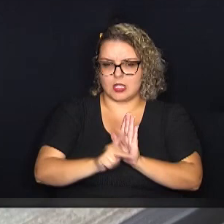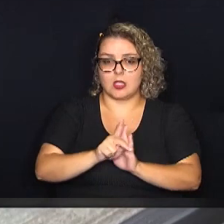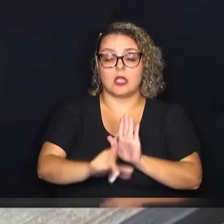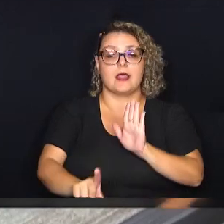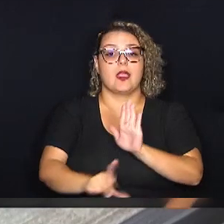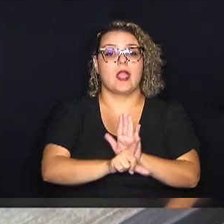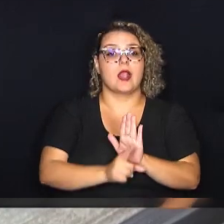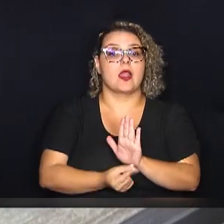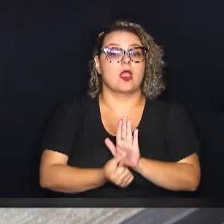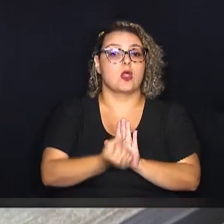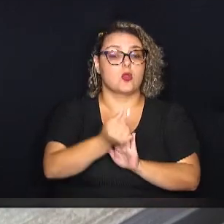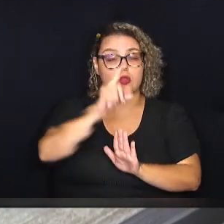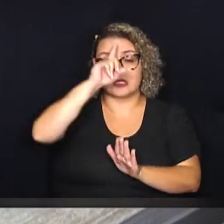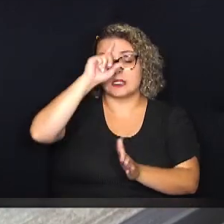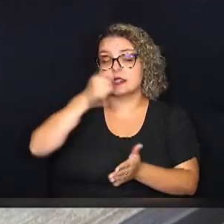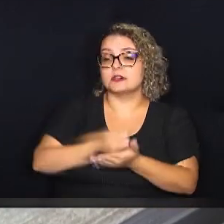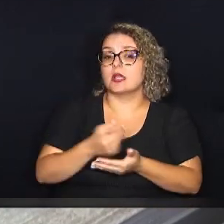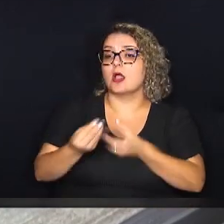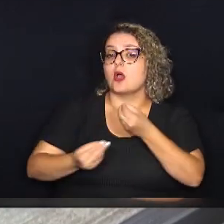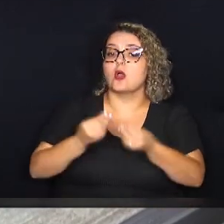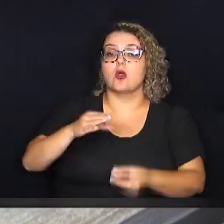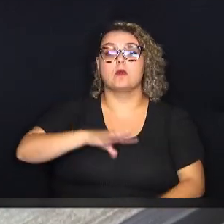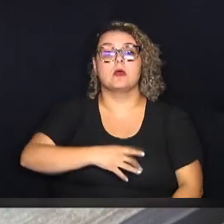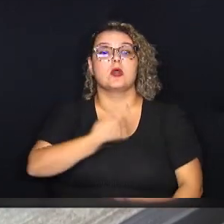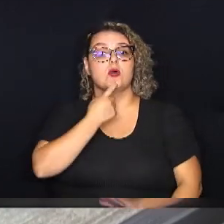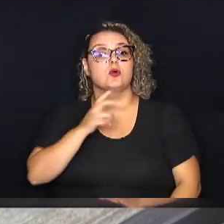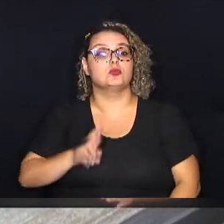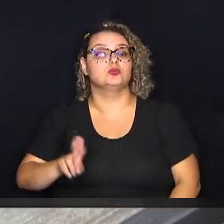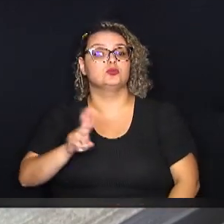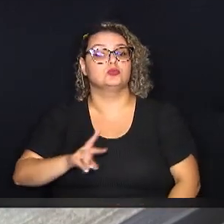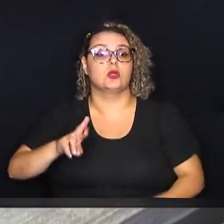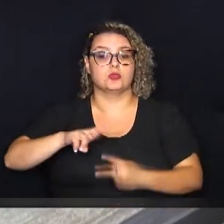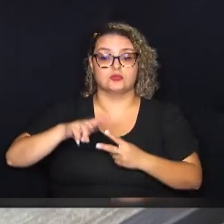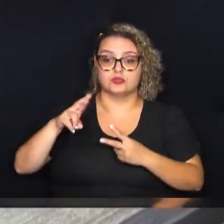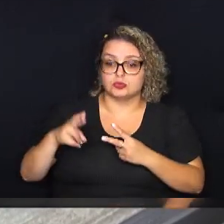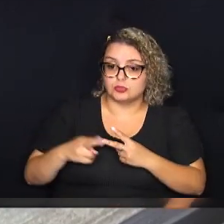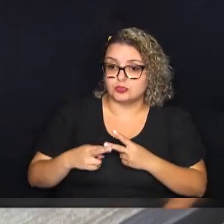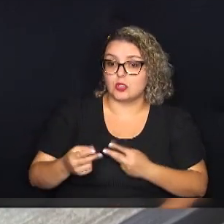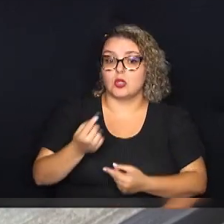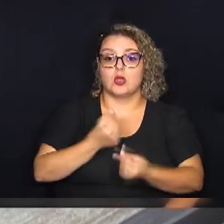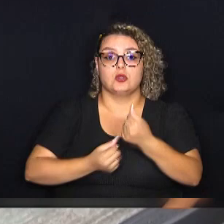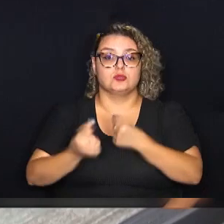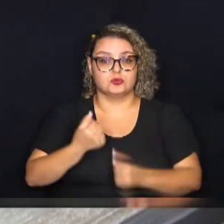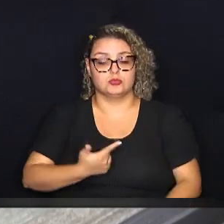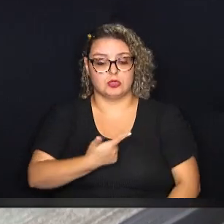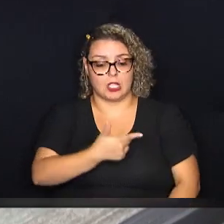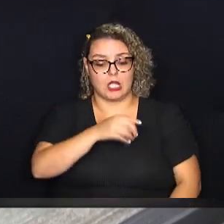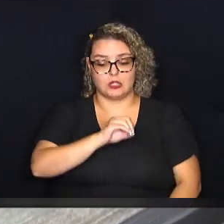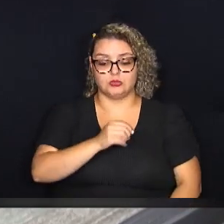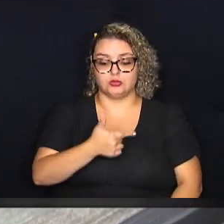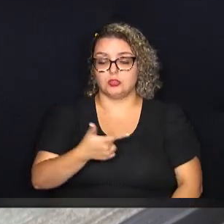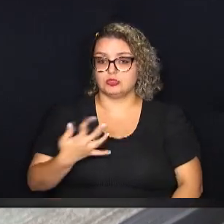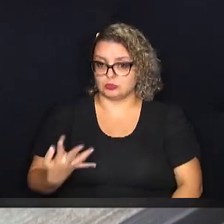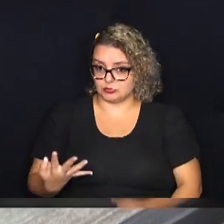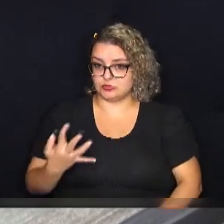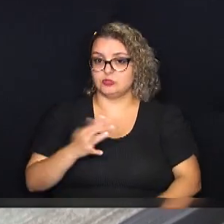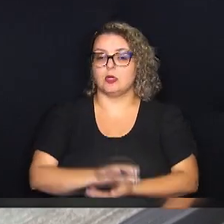projeto que é a lei orçamentária que define como Campinas vai aplicar os recursos orçamentários em